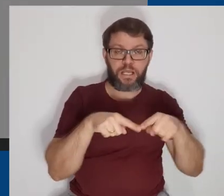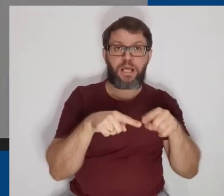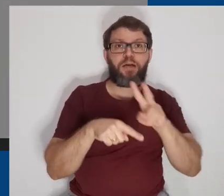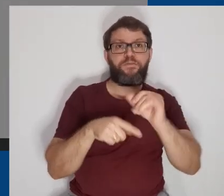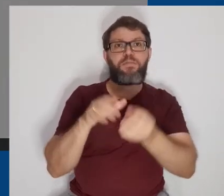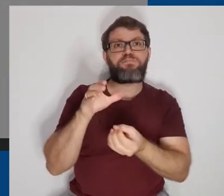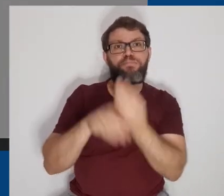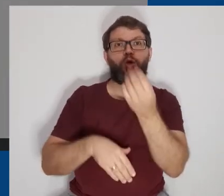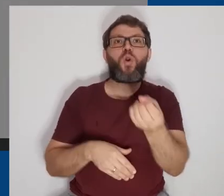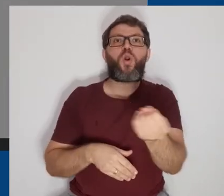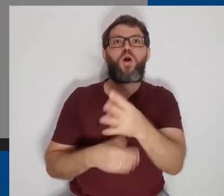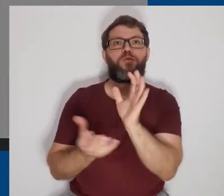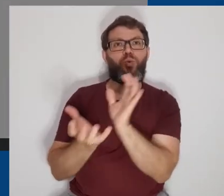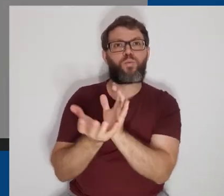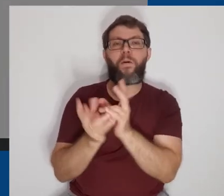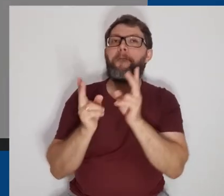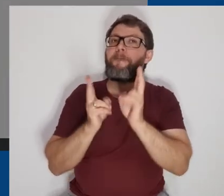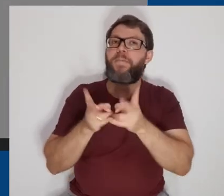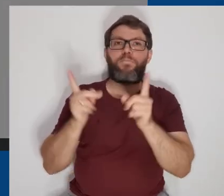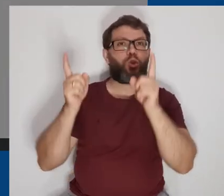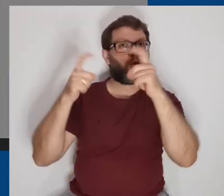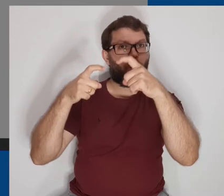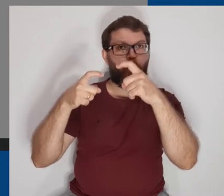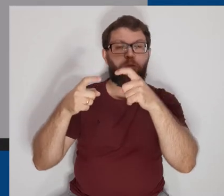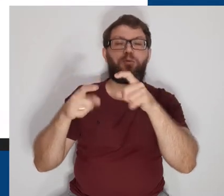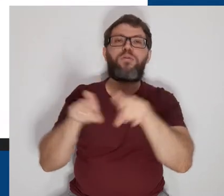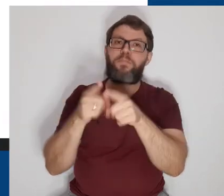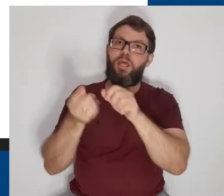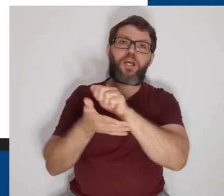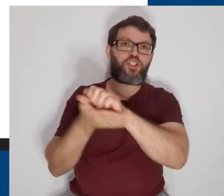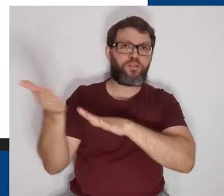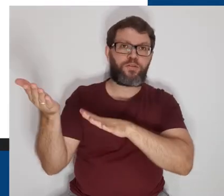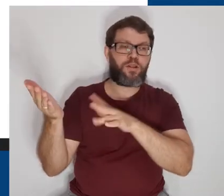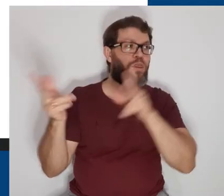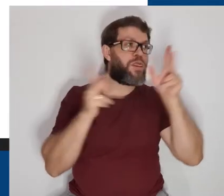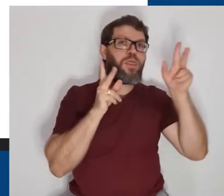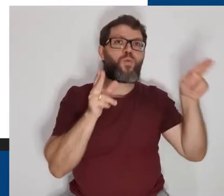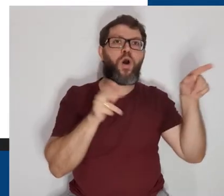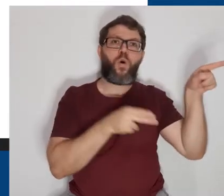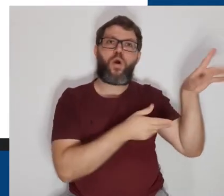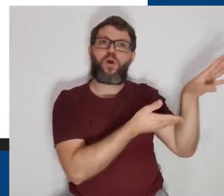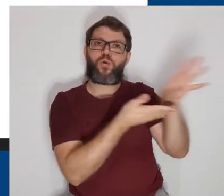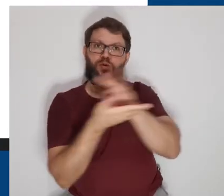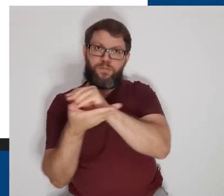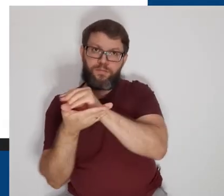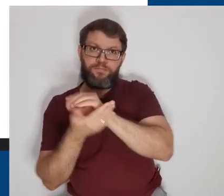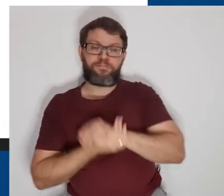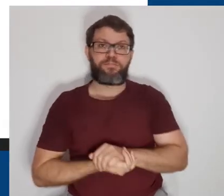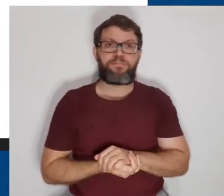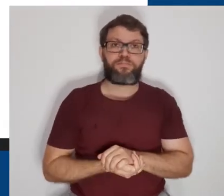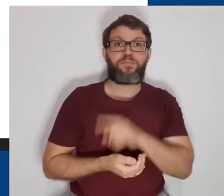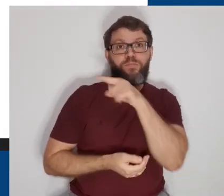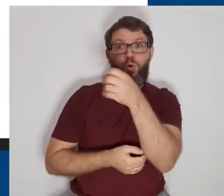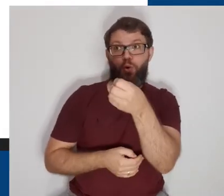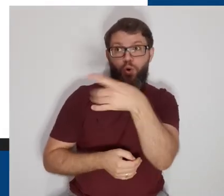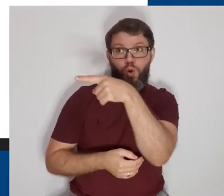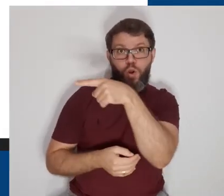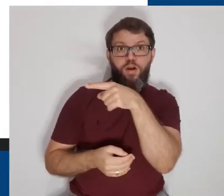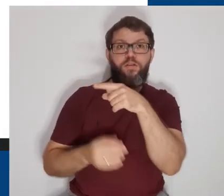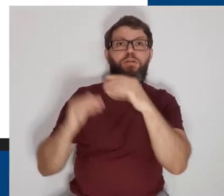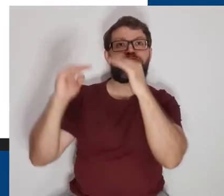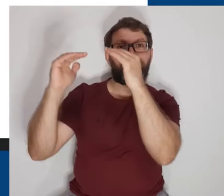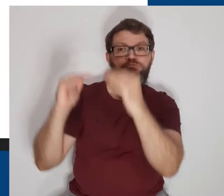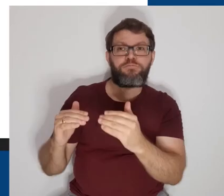uma nova turma é criada com os mesmos tópicos e atividades da sala original. Nessa nova turma, a lista de